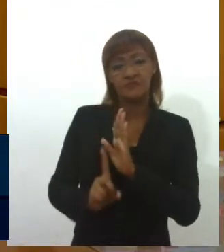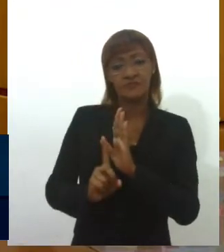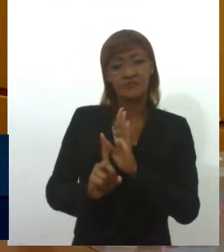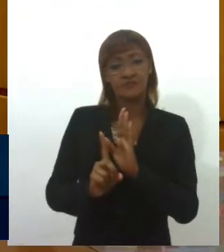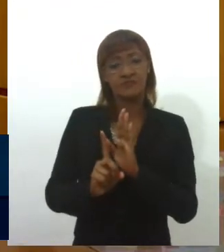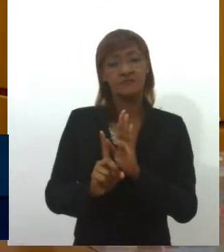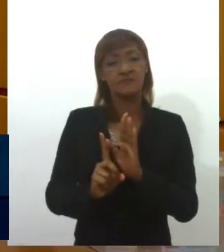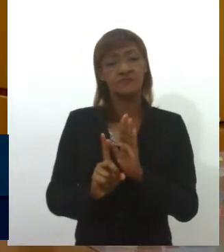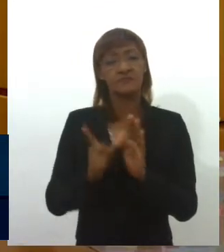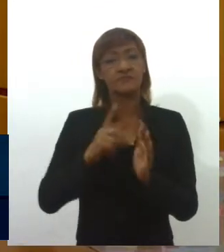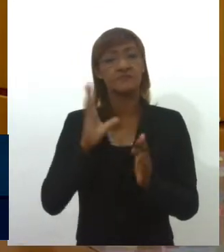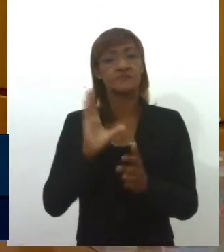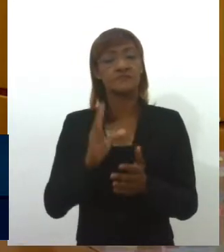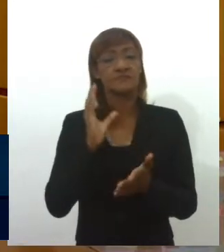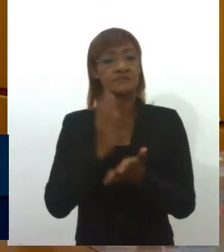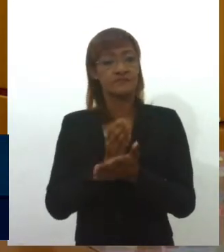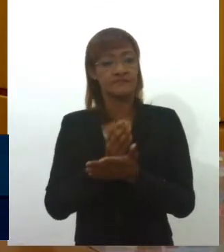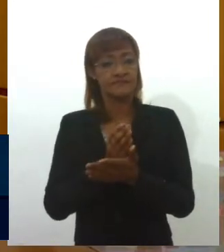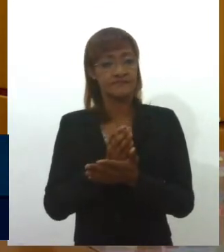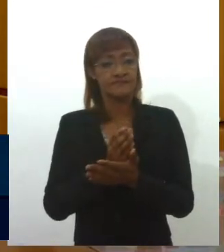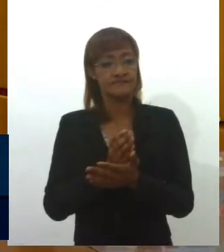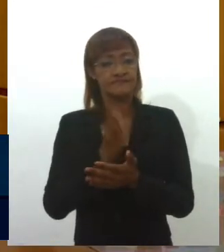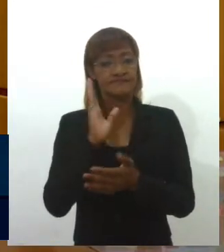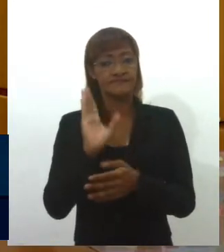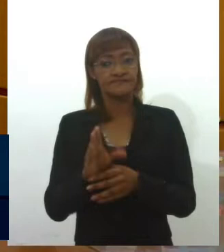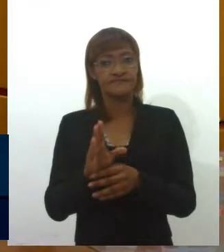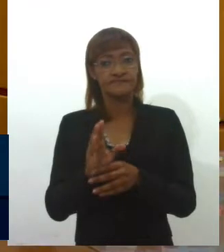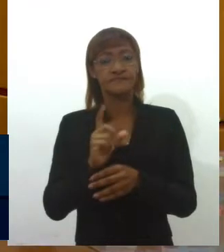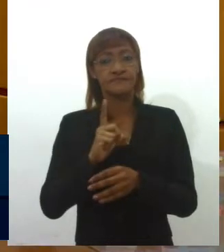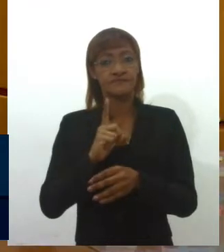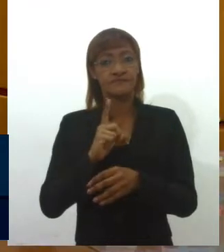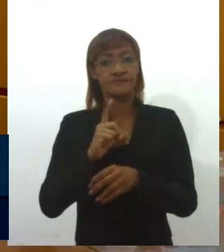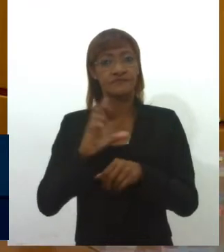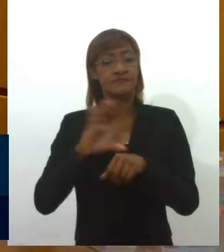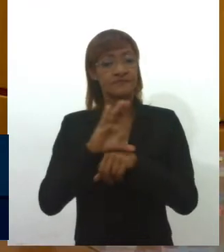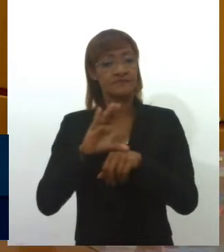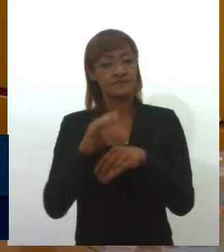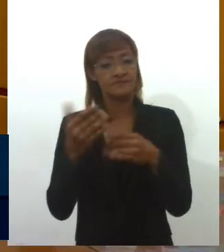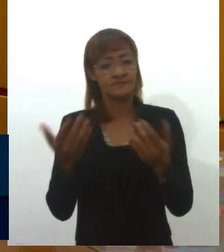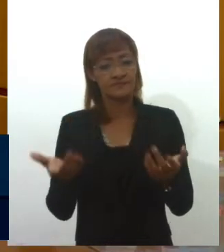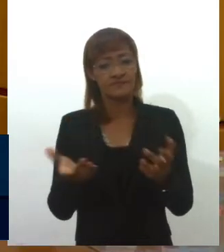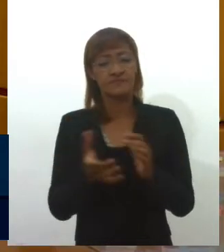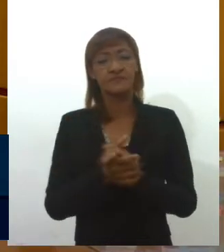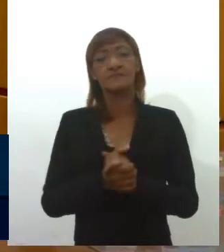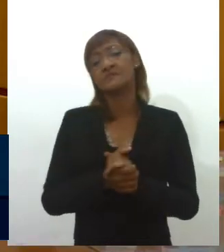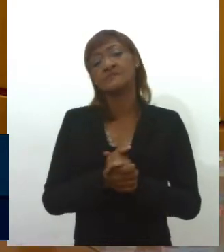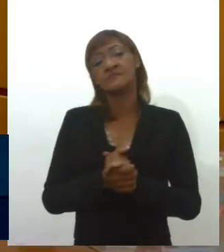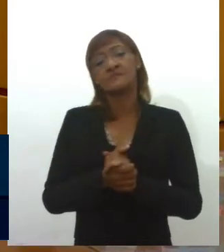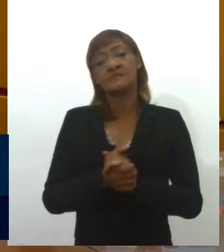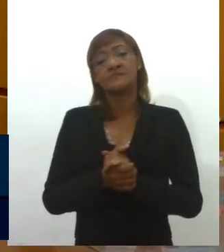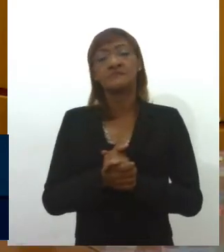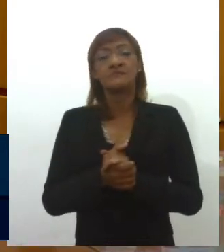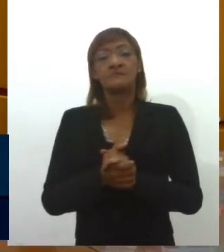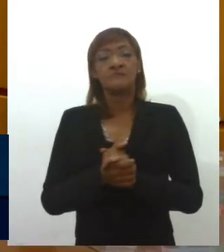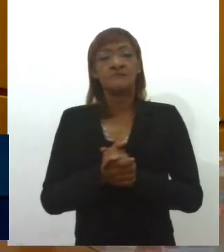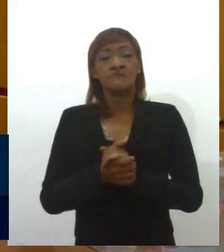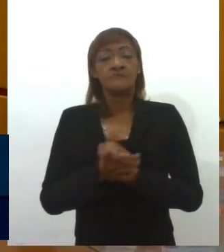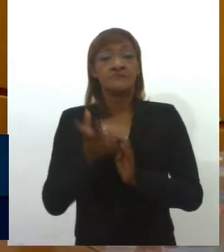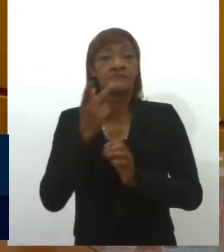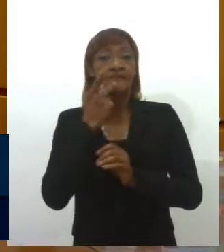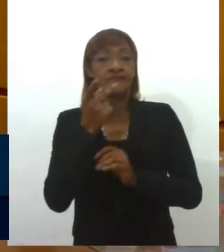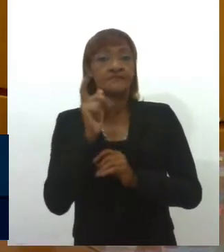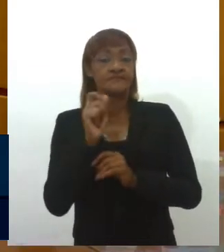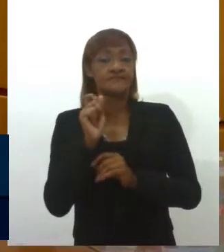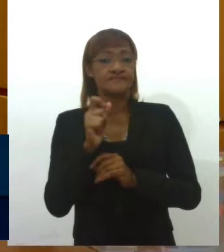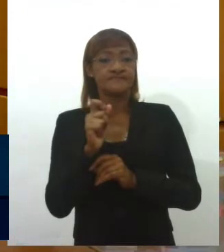estão formalizadas nos nossos códigos. e uma das coisas que está dita é que não